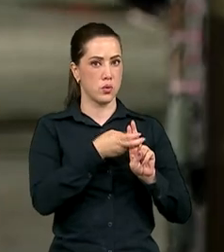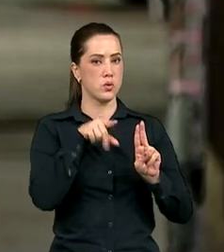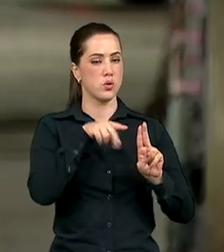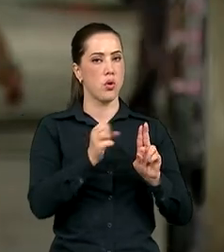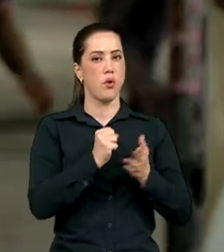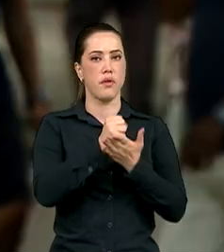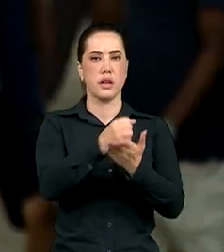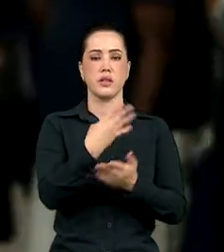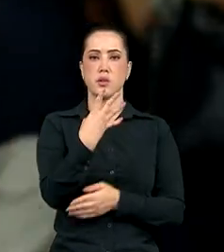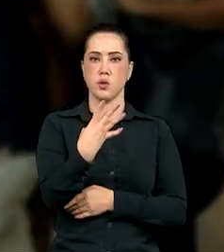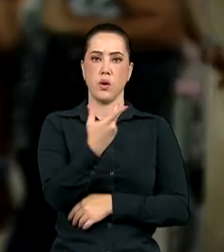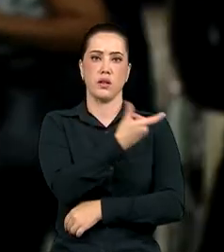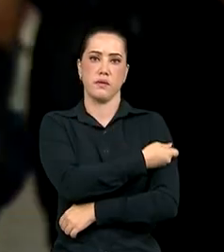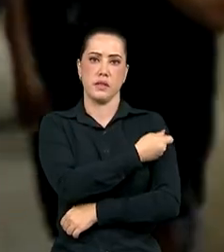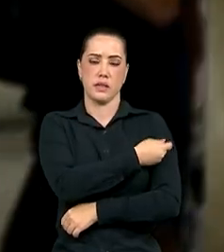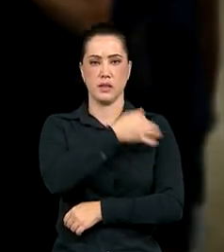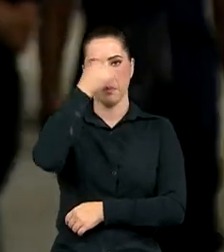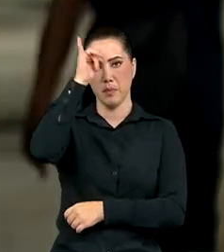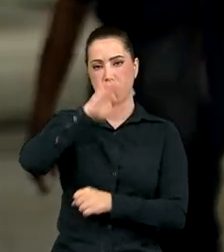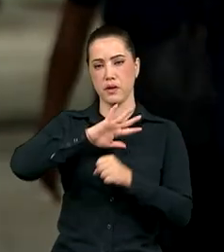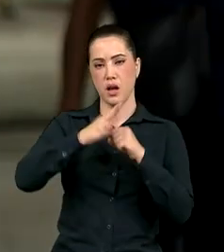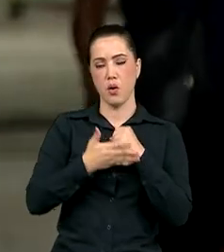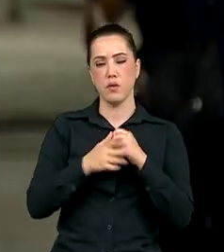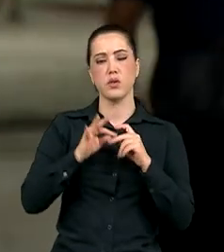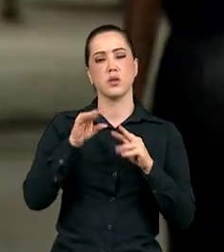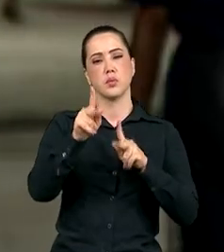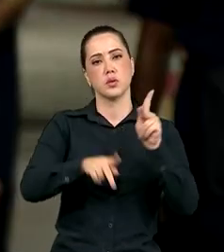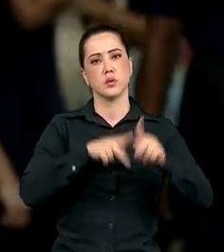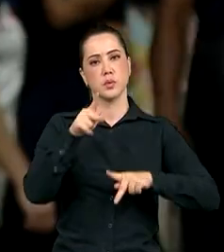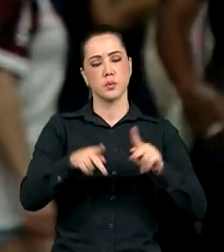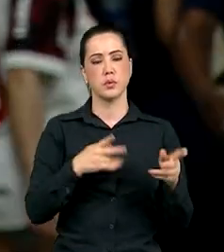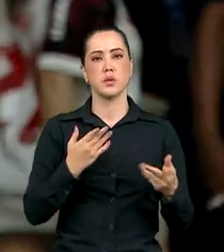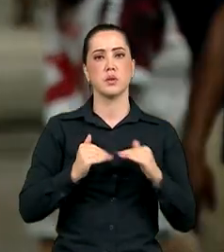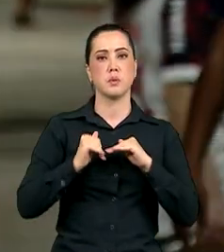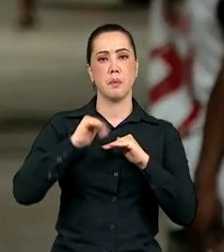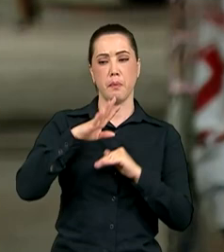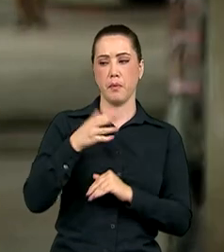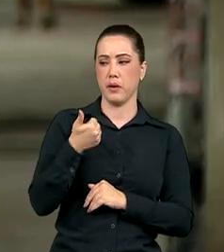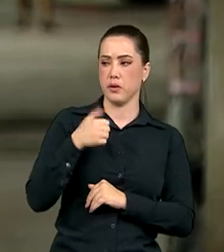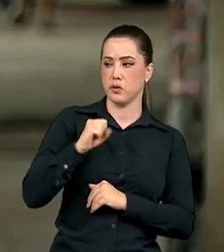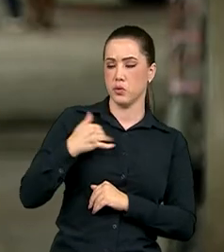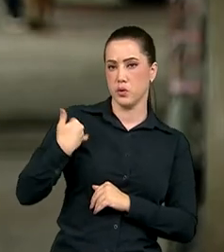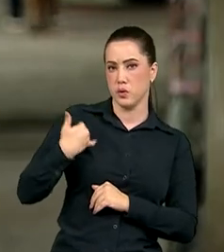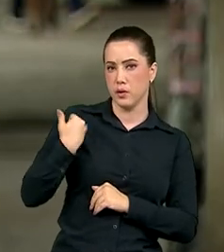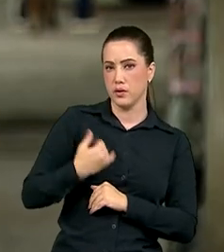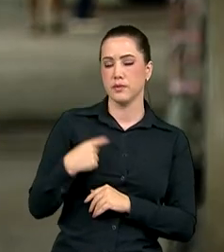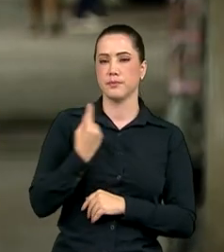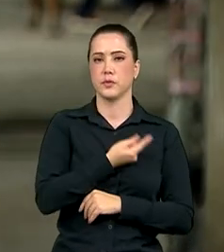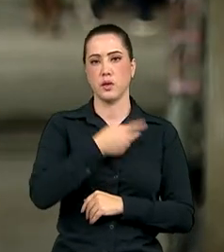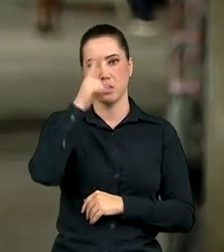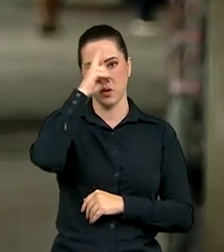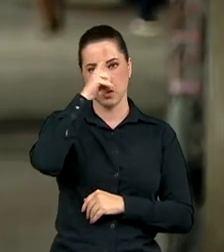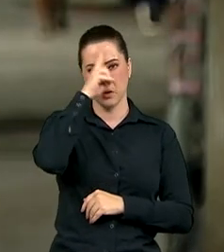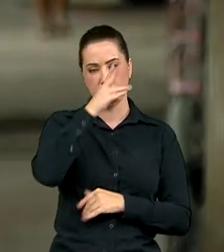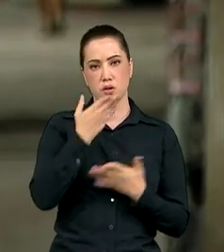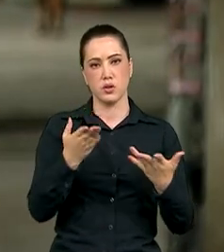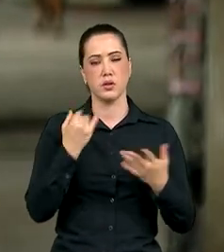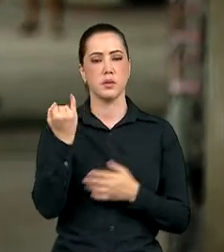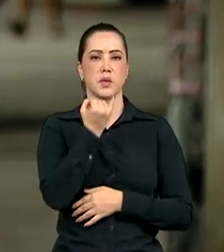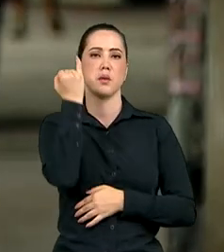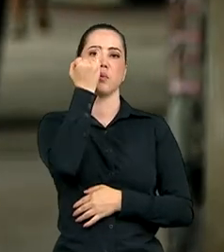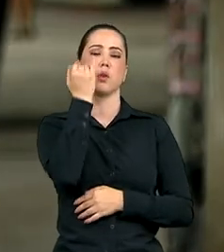doses da vacina contra a Covid para toda a população acima de 18 anos. Então, a gente lembra aí a